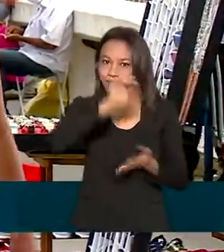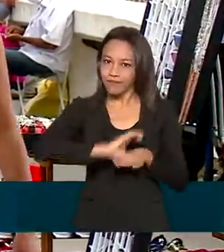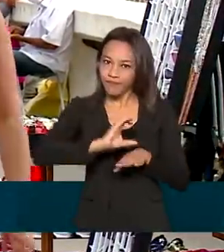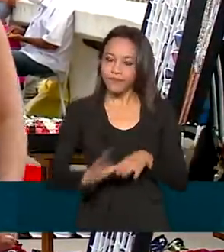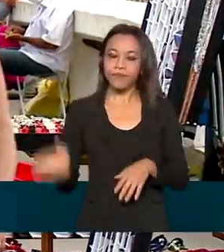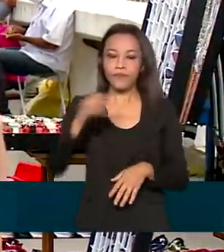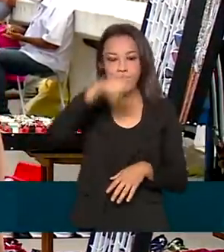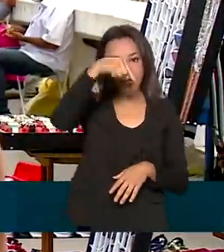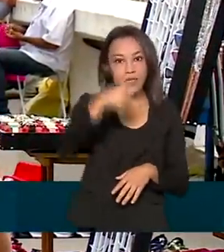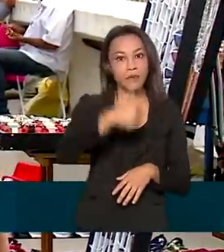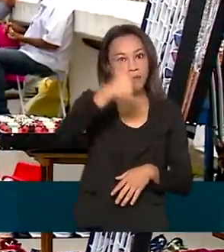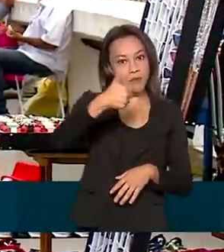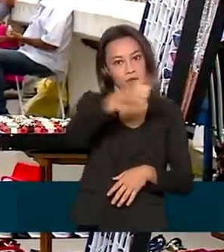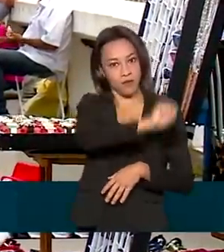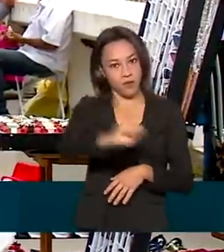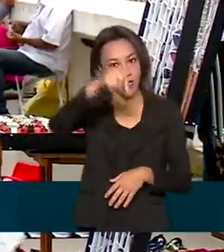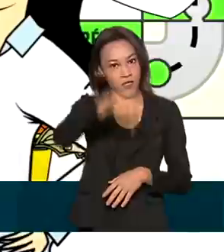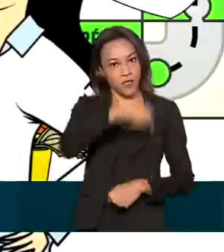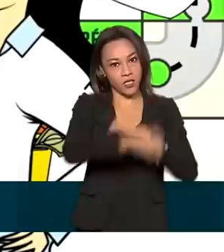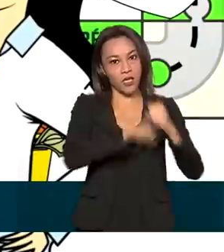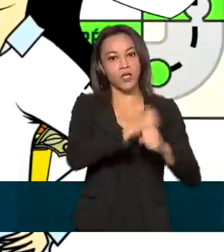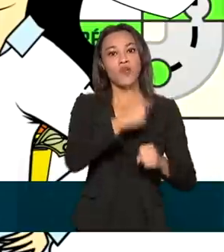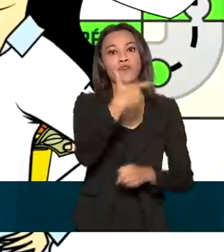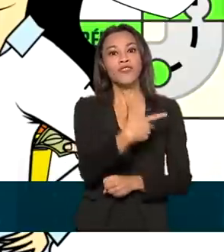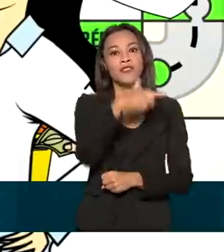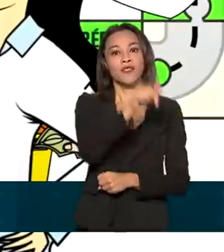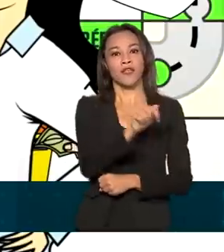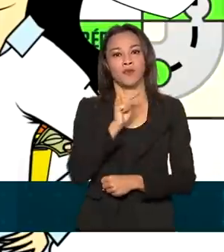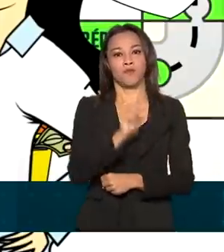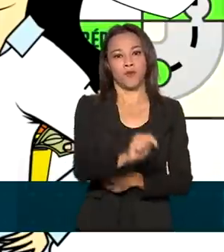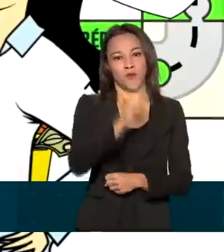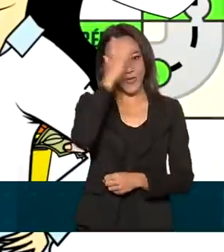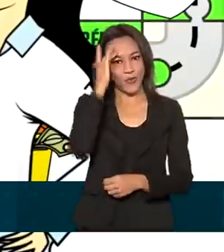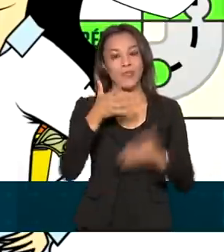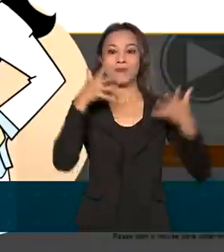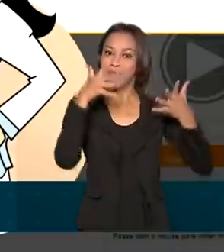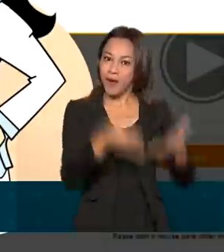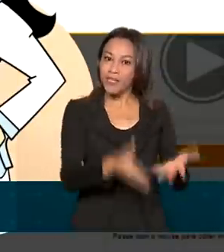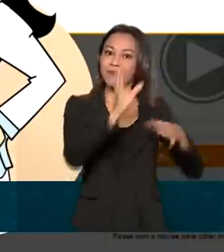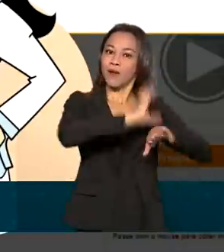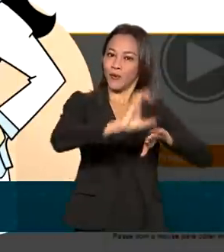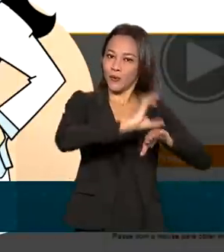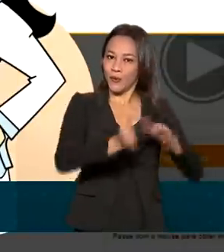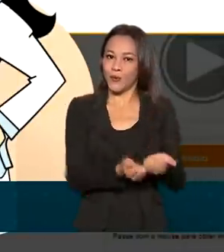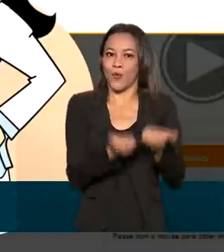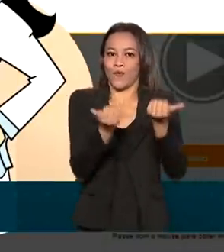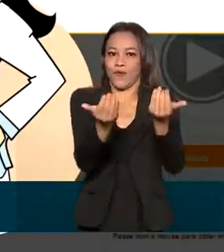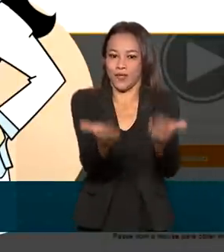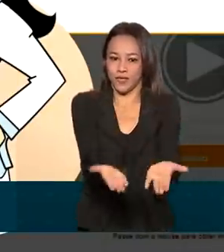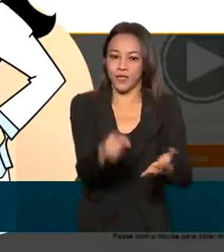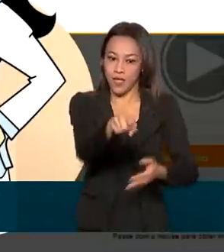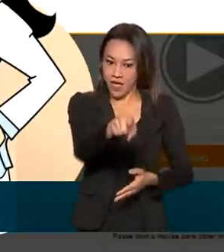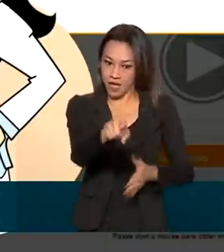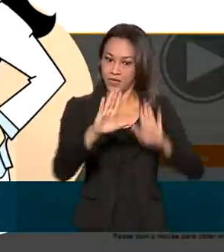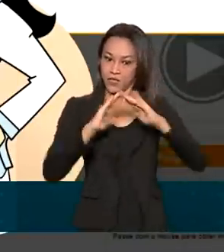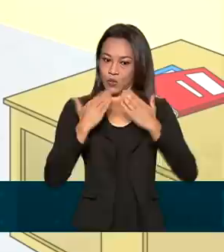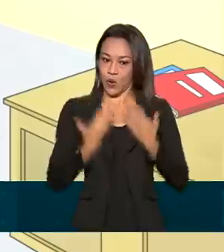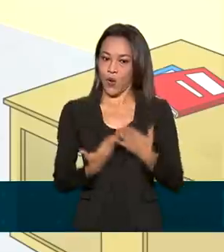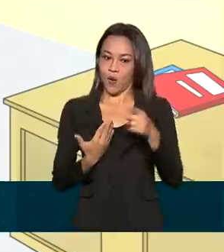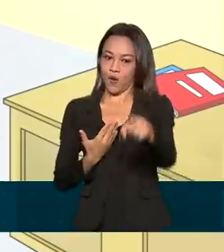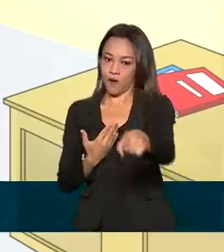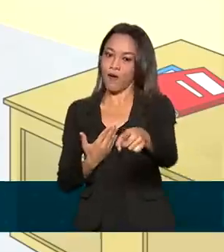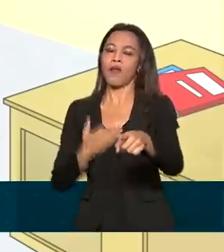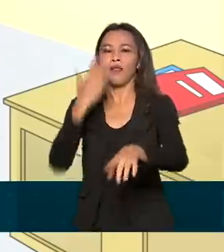ano, mais de 27 mil pessoas participaram dos cursos oferecidos. A Escola Nacional de Defesa do Consumidor